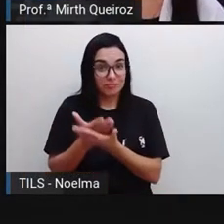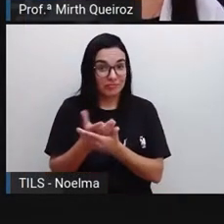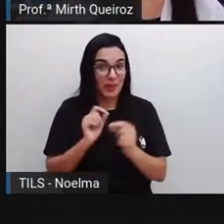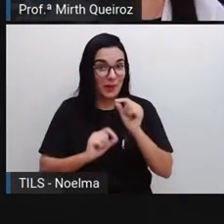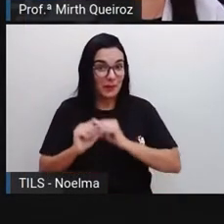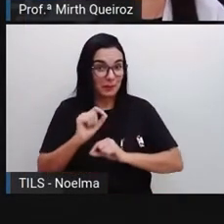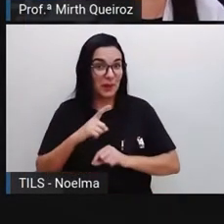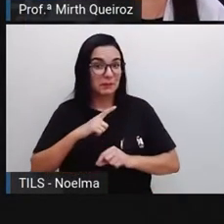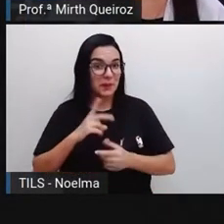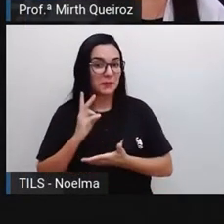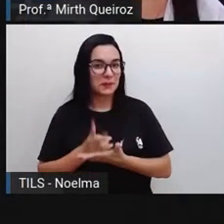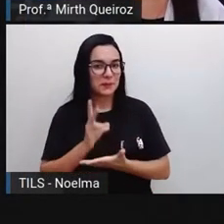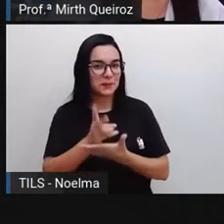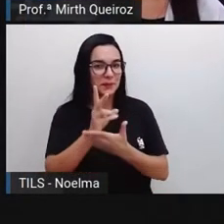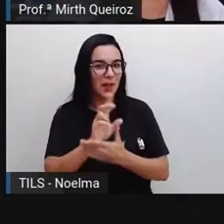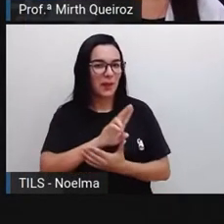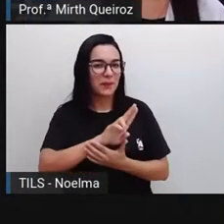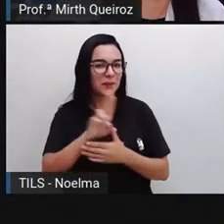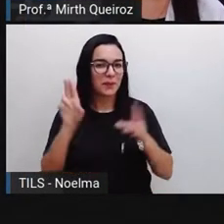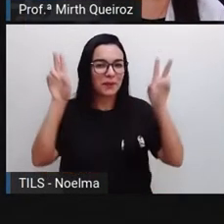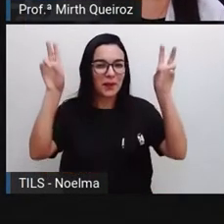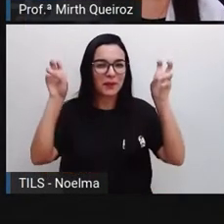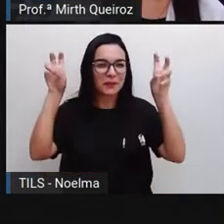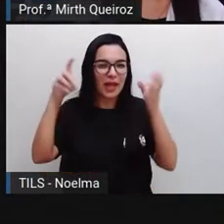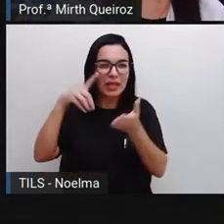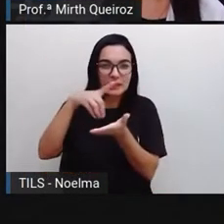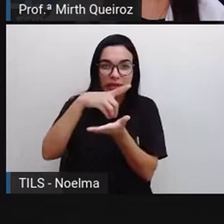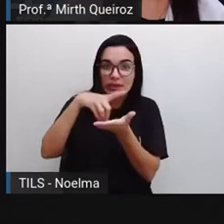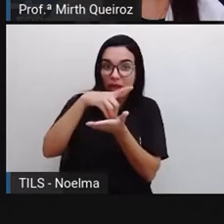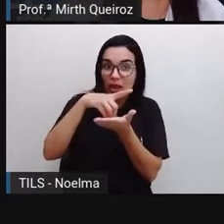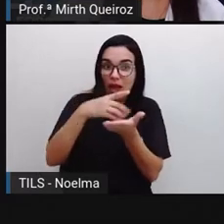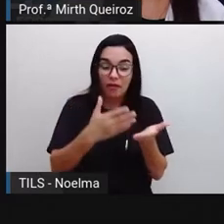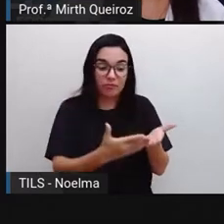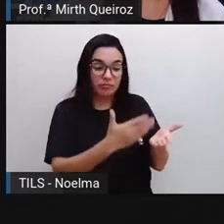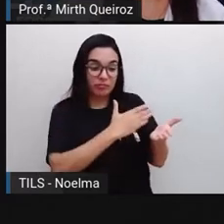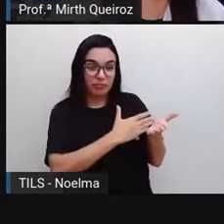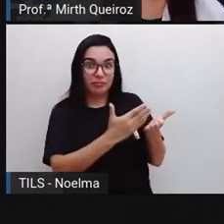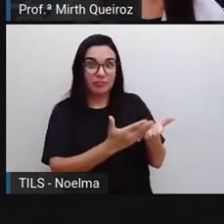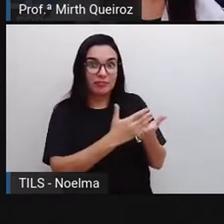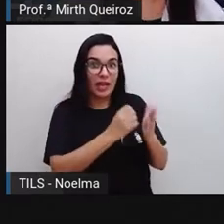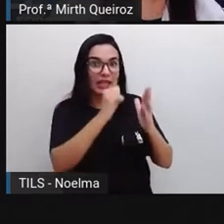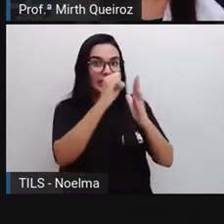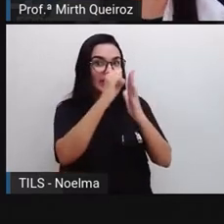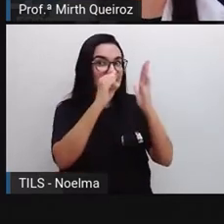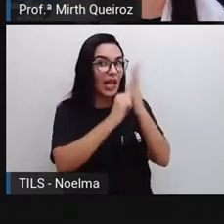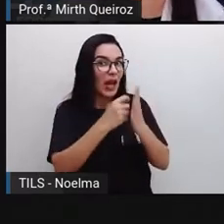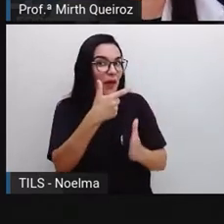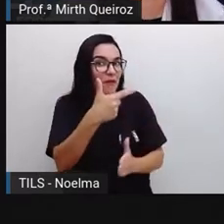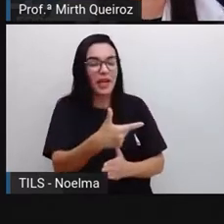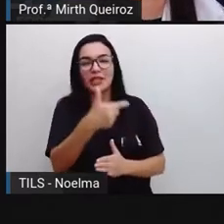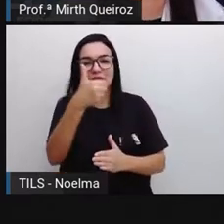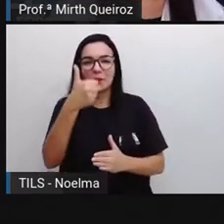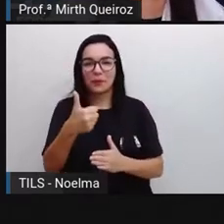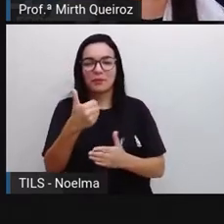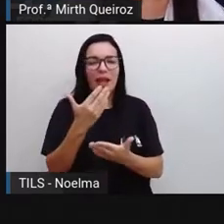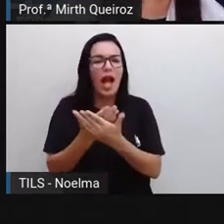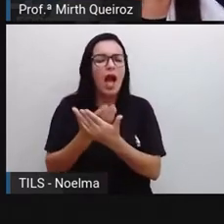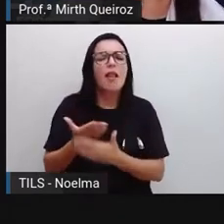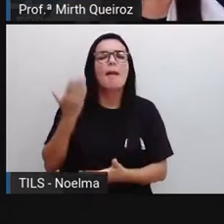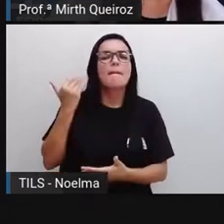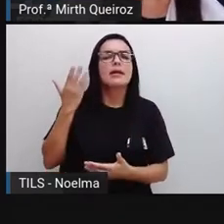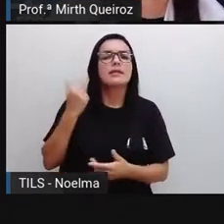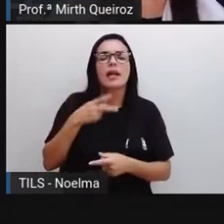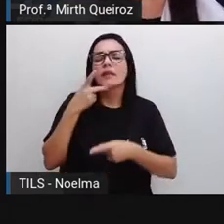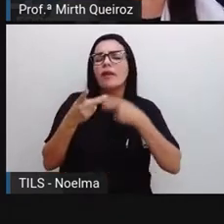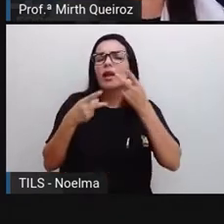falaremos sobre os dicionários e enciclopédias no século XXI. Na aula passada nós falamos